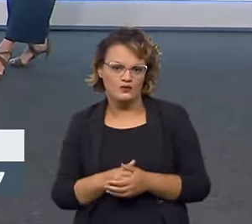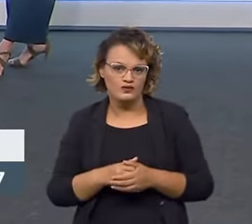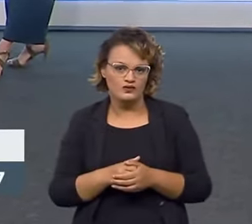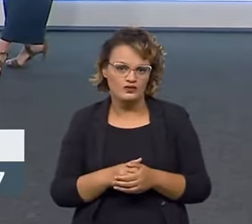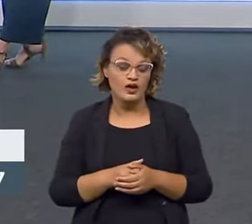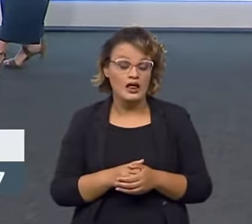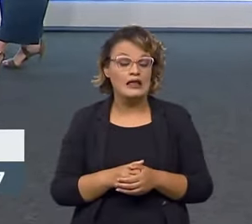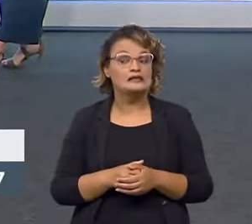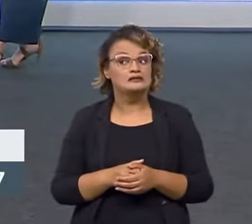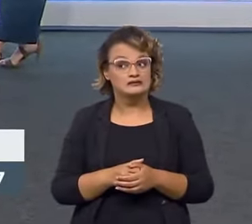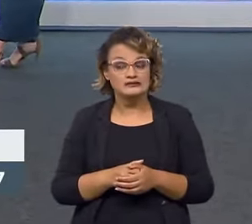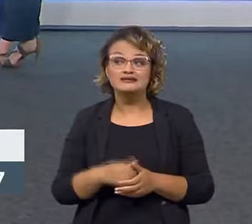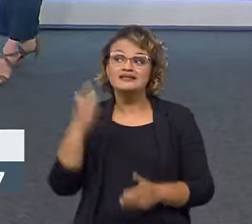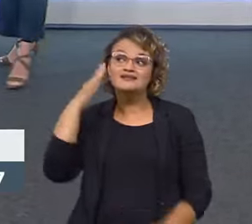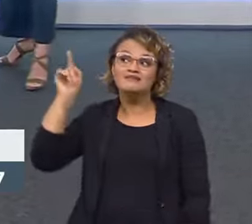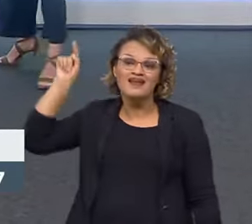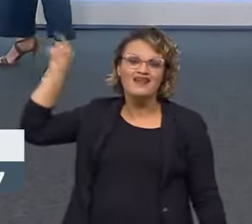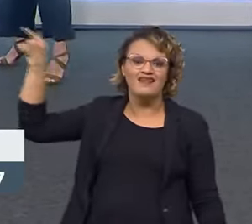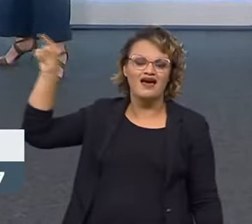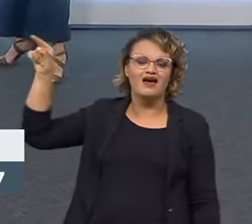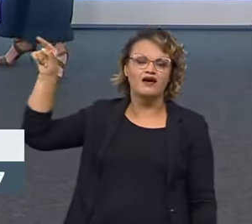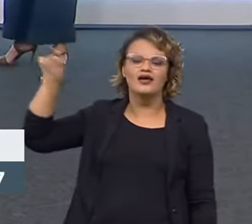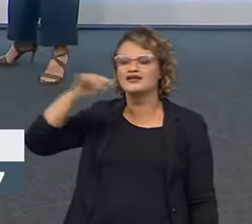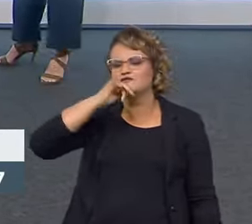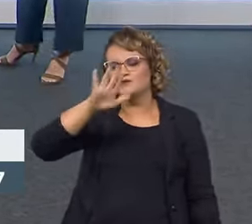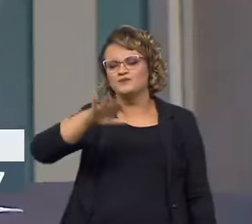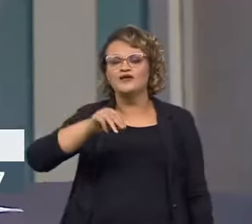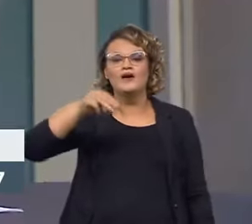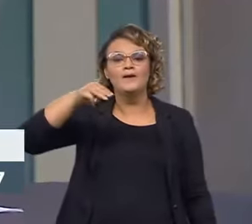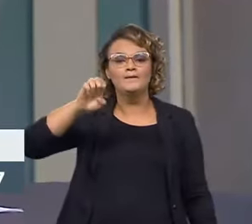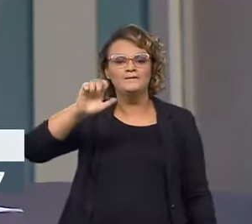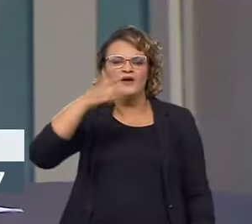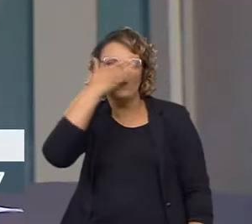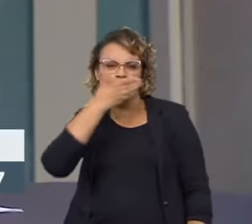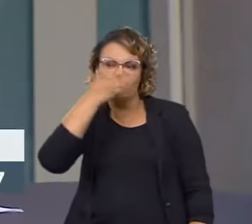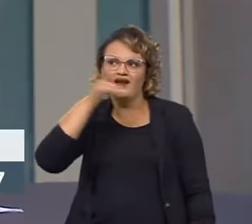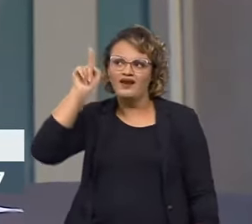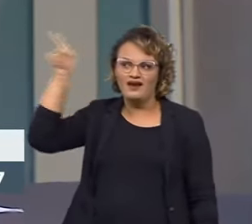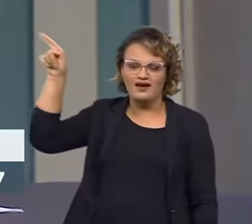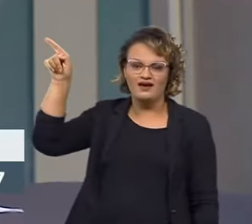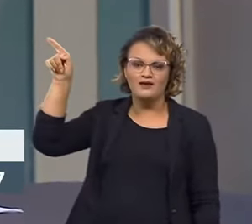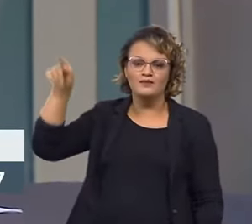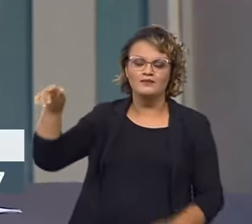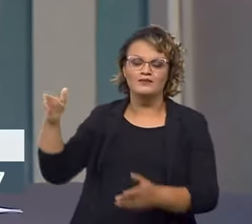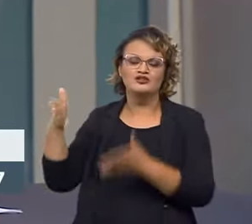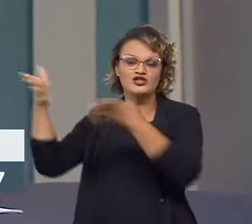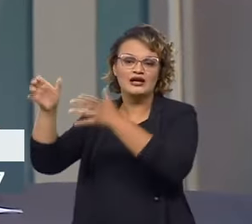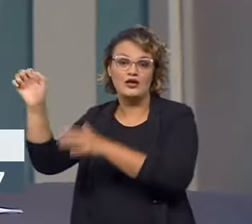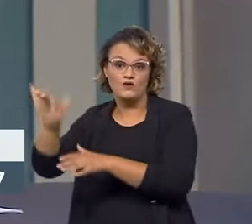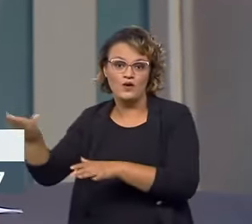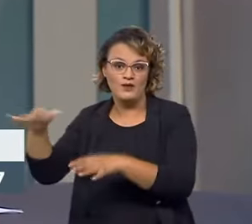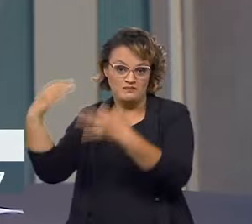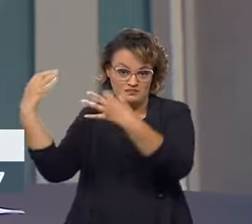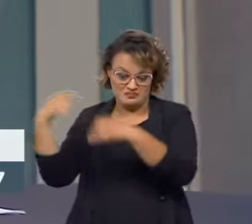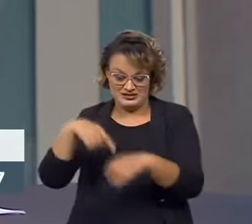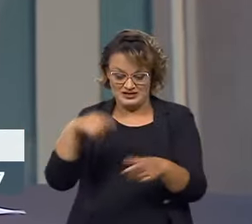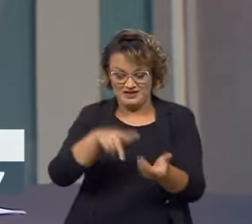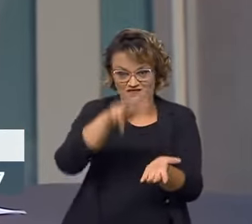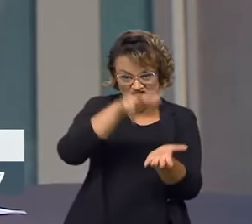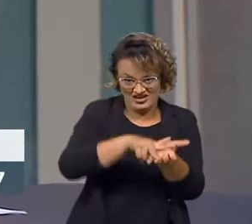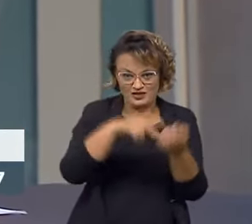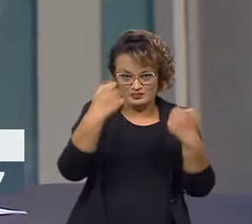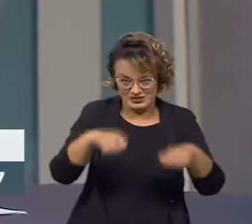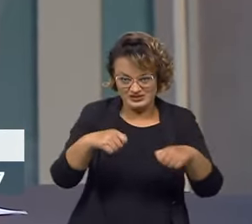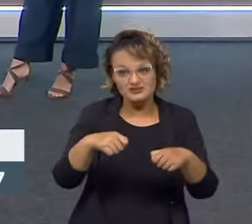saber como é que é a certificação. Primeiro, se o mel precisa estar certificado para chegar na União Europeia? Precisa? É uma pergunta que